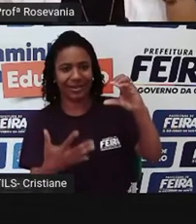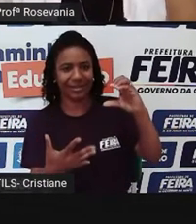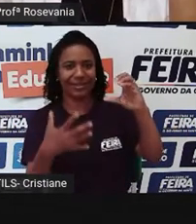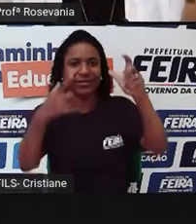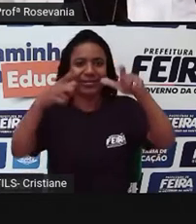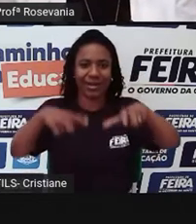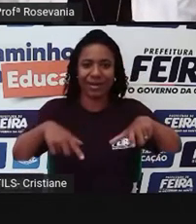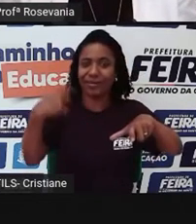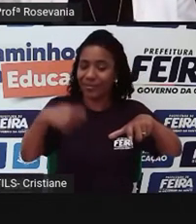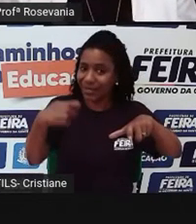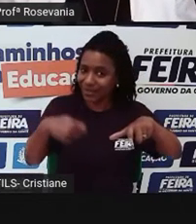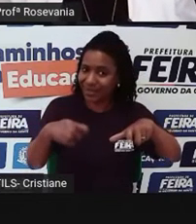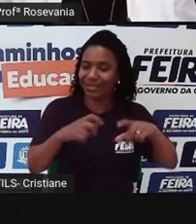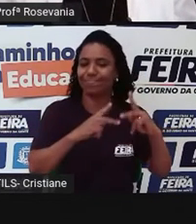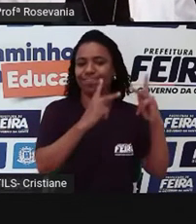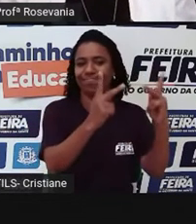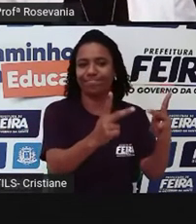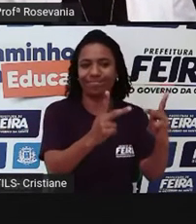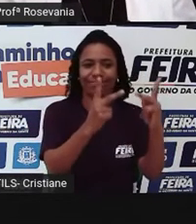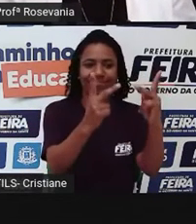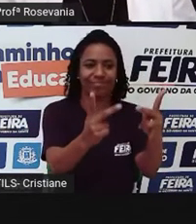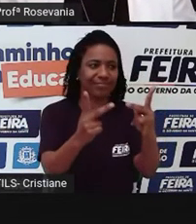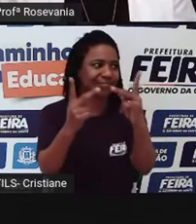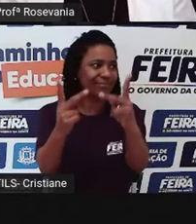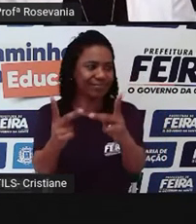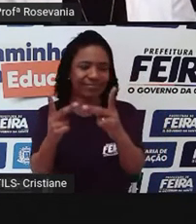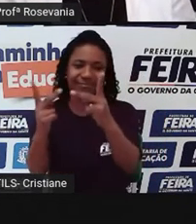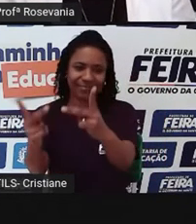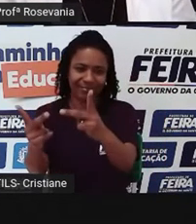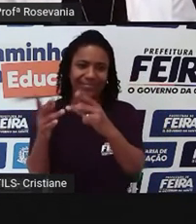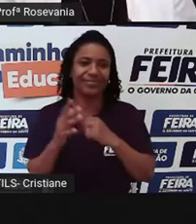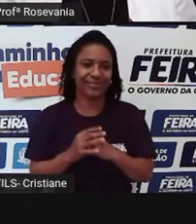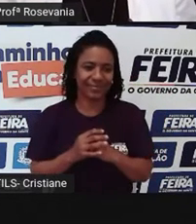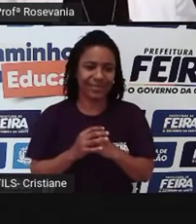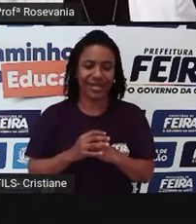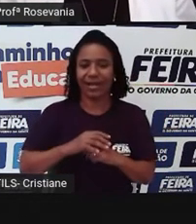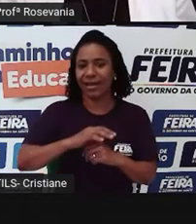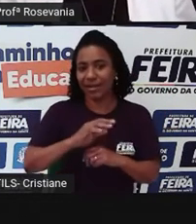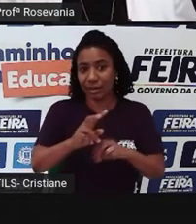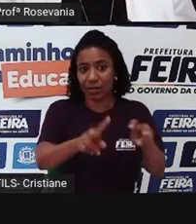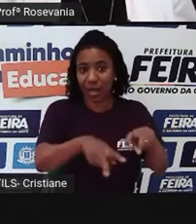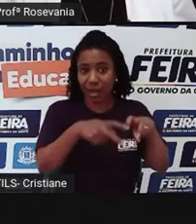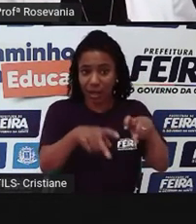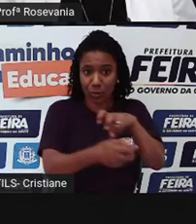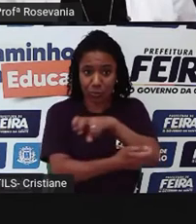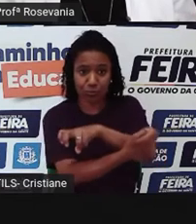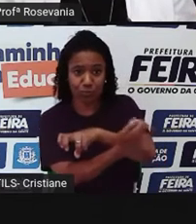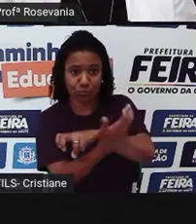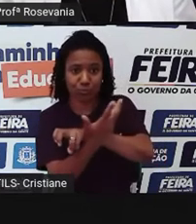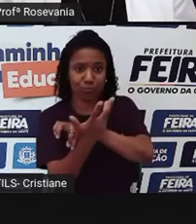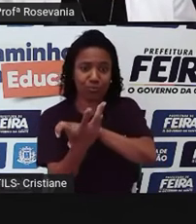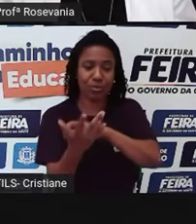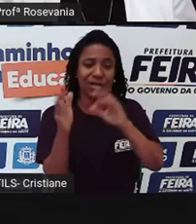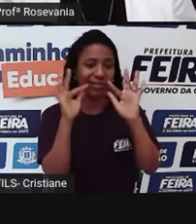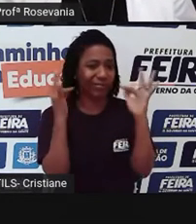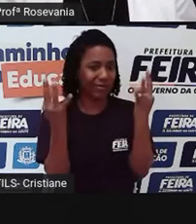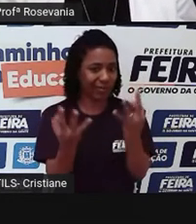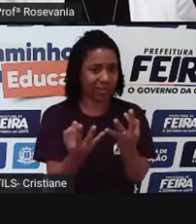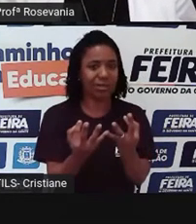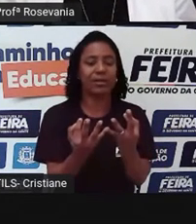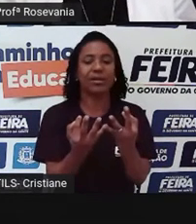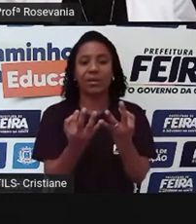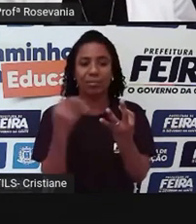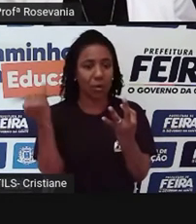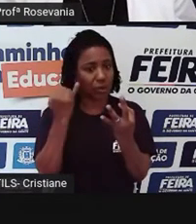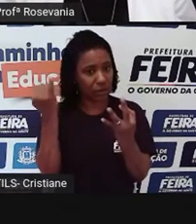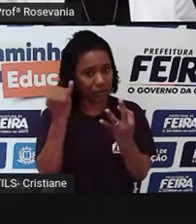lugar, você só precisa andar mais um pouquinho. E a agricultura familiar, esses pequenos produtores, né, tem um espaço para